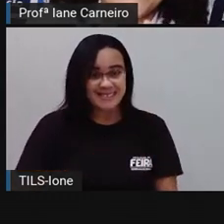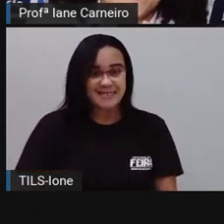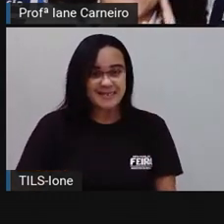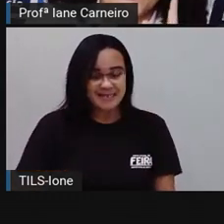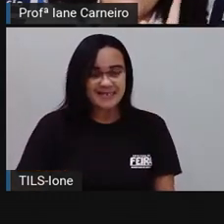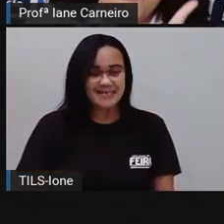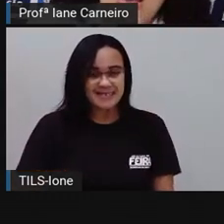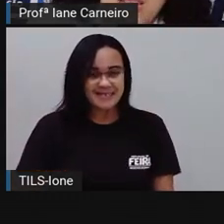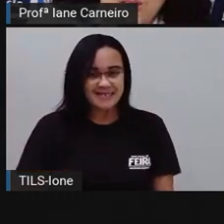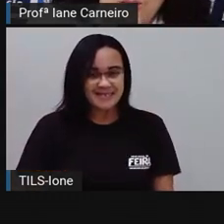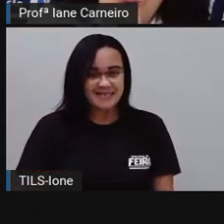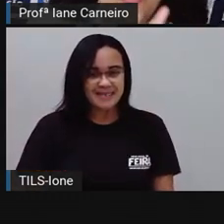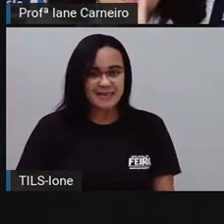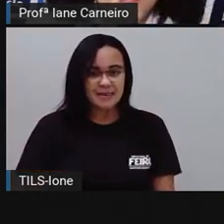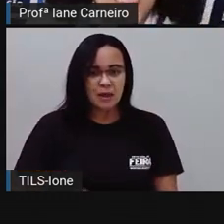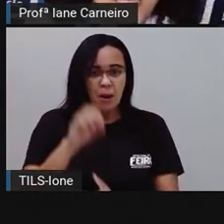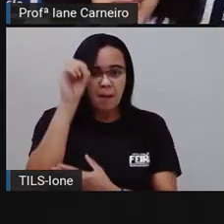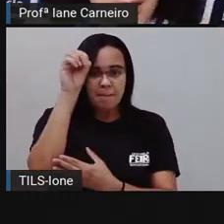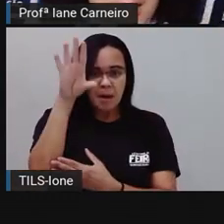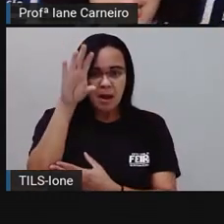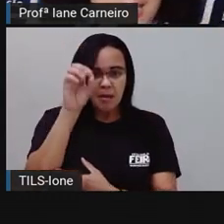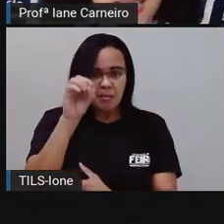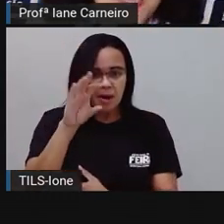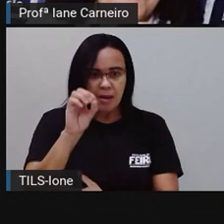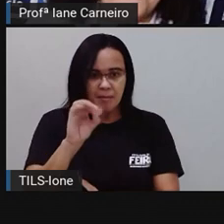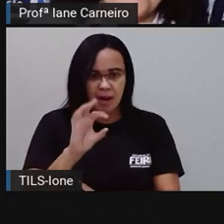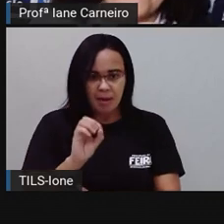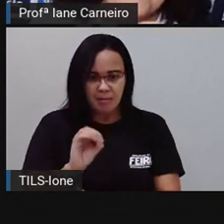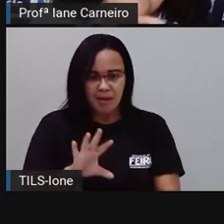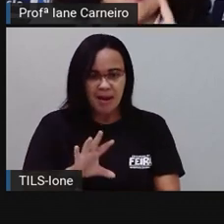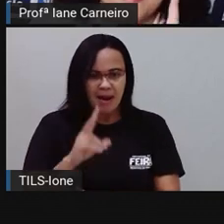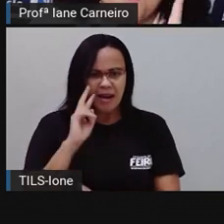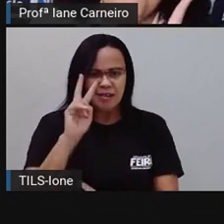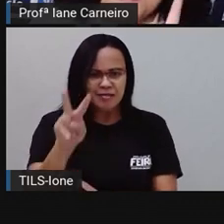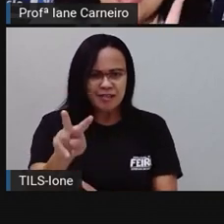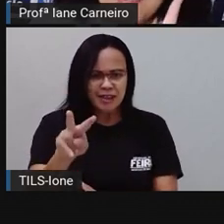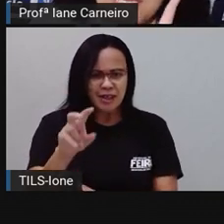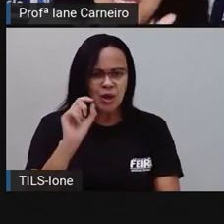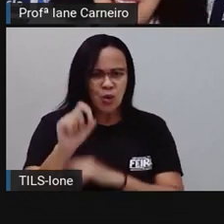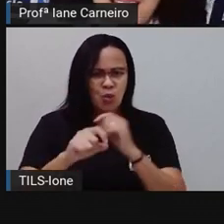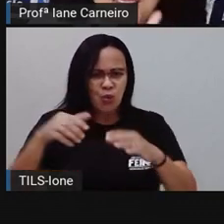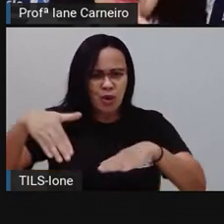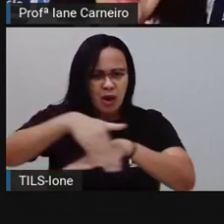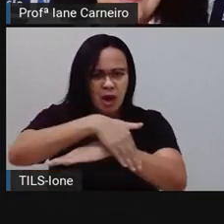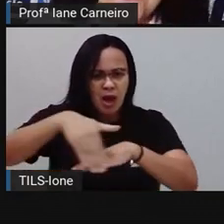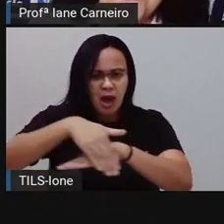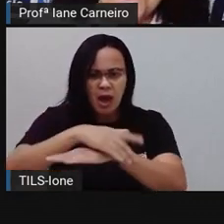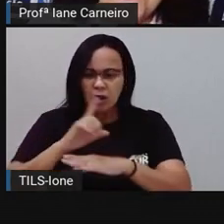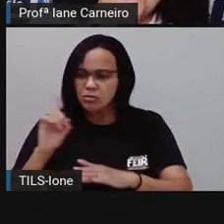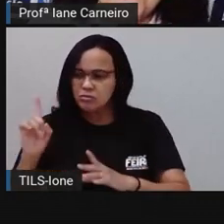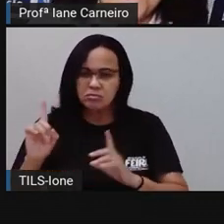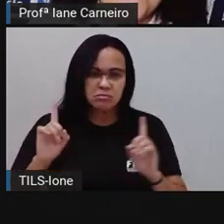No farol, na sinaleira, para a rua atravessar.